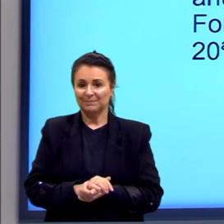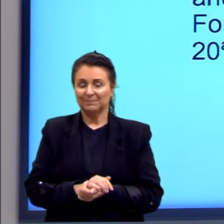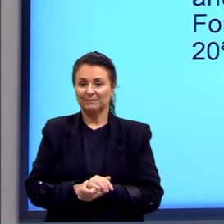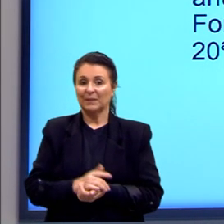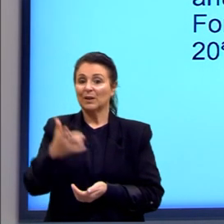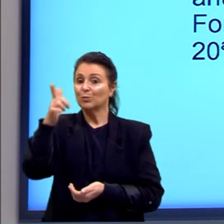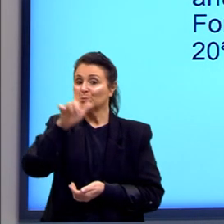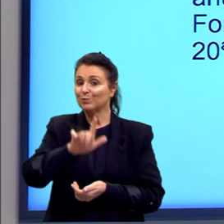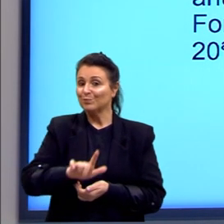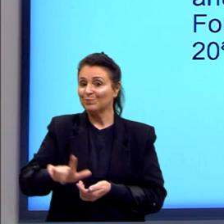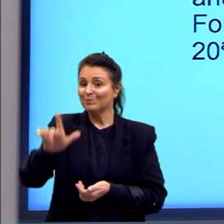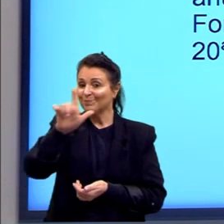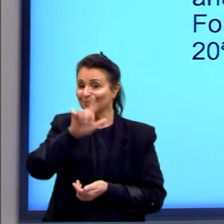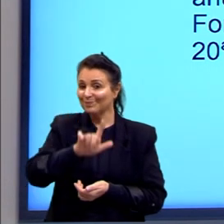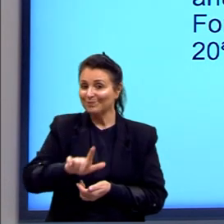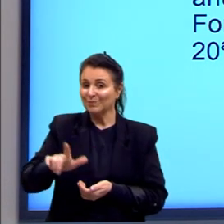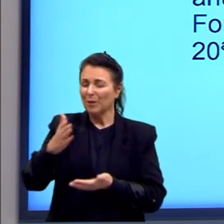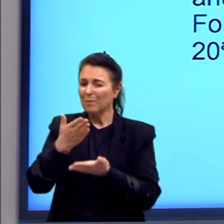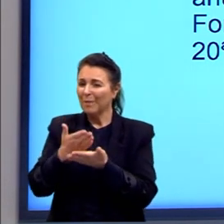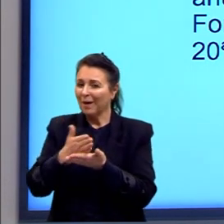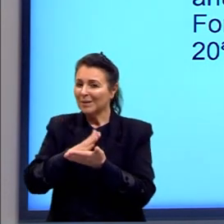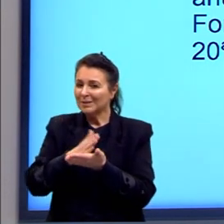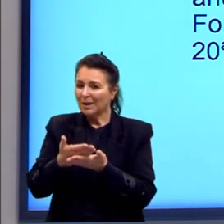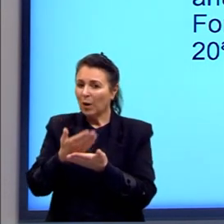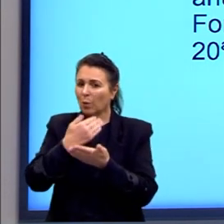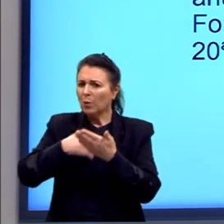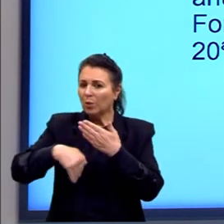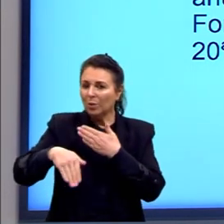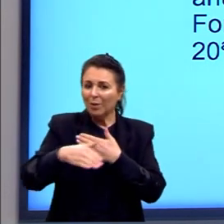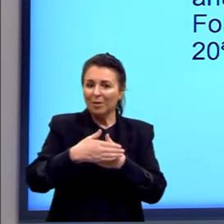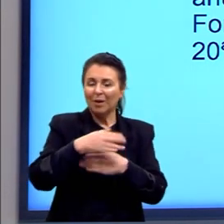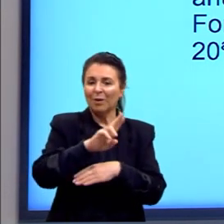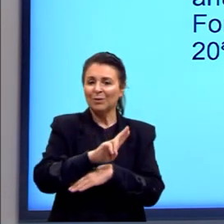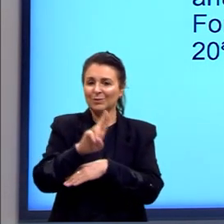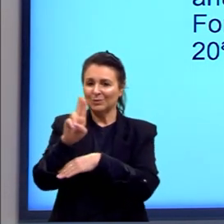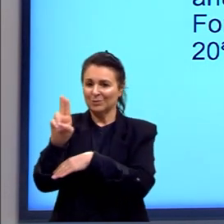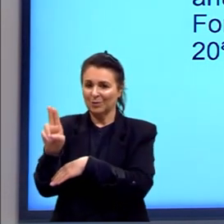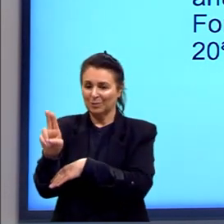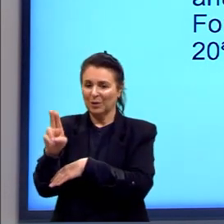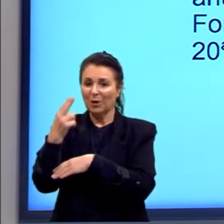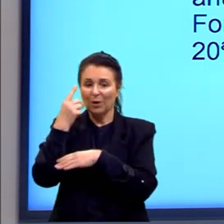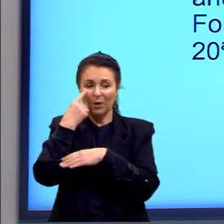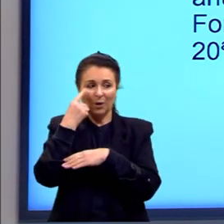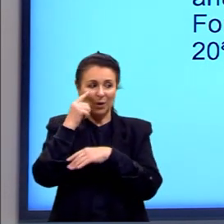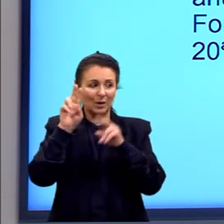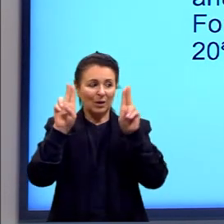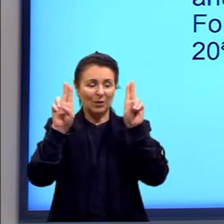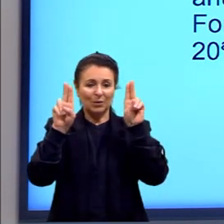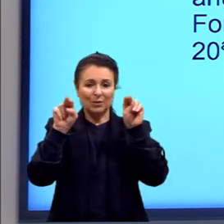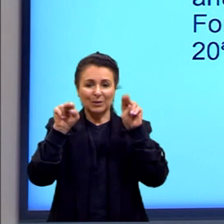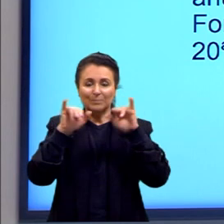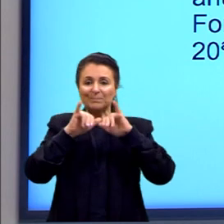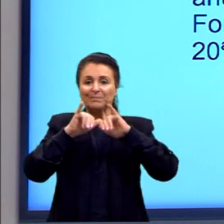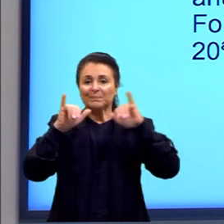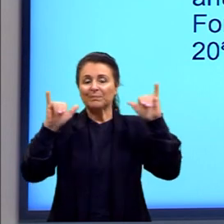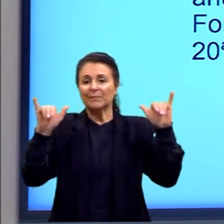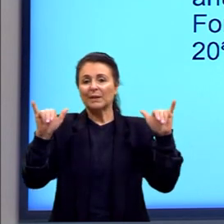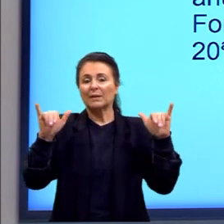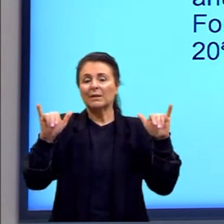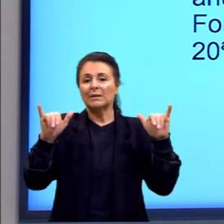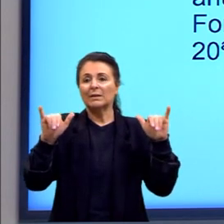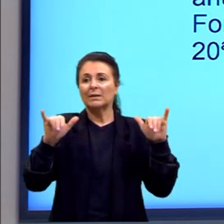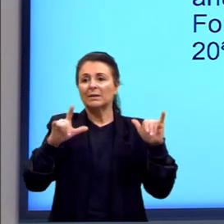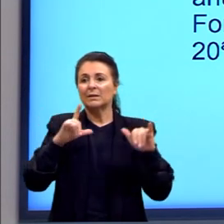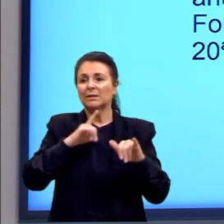Repetição parcial ou integral de um nome. Olhem ali no nosso título da notícia. Putin